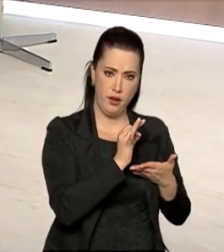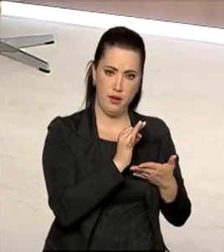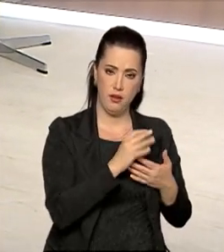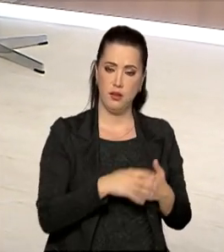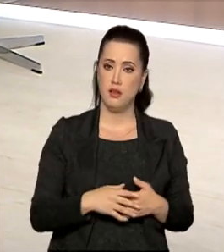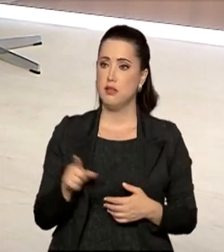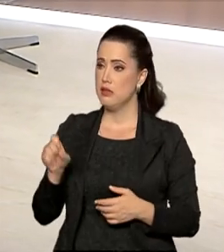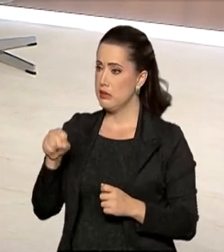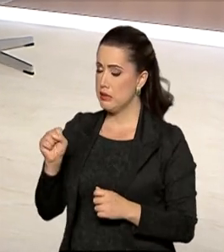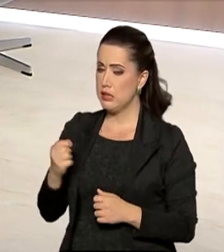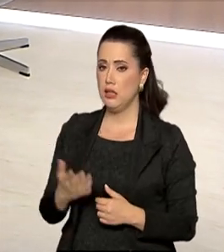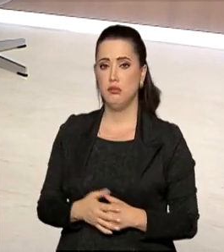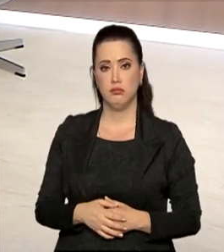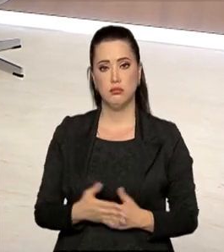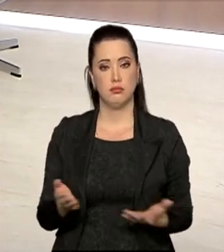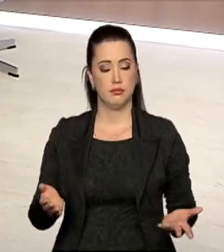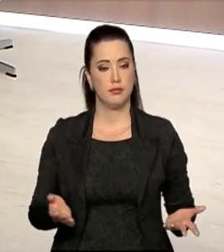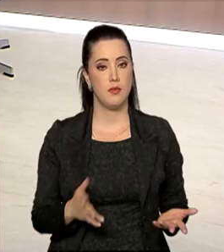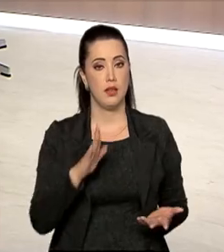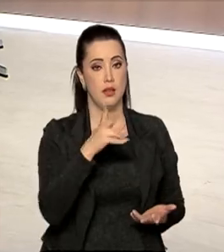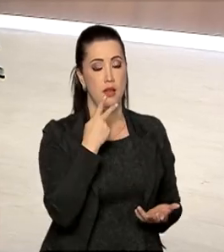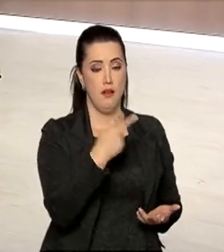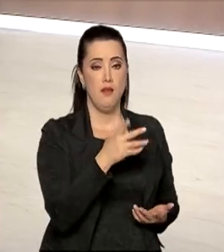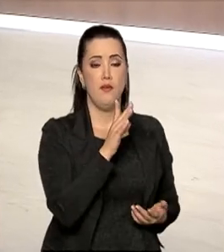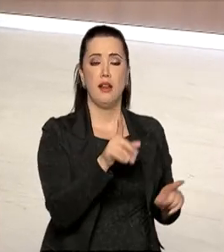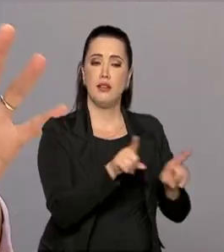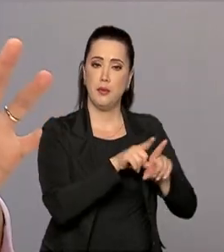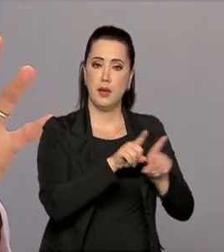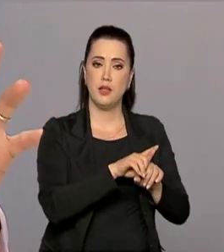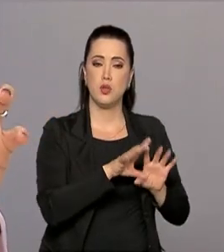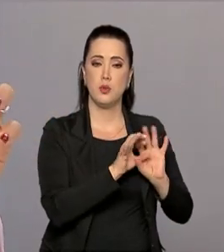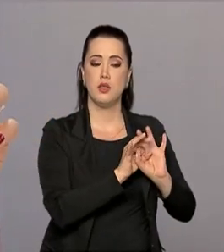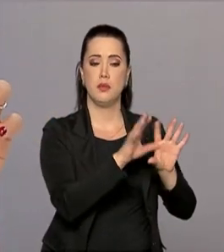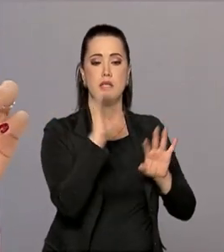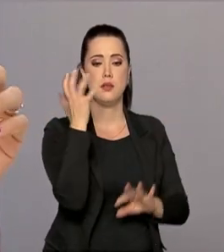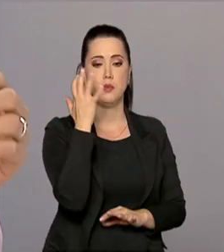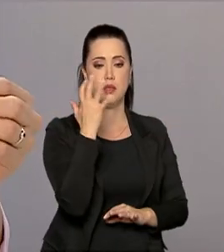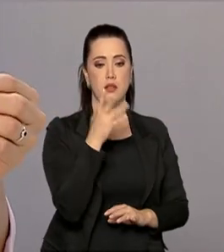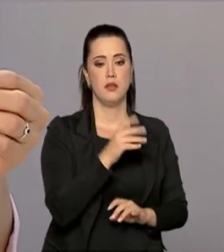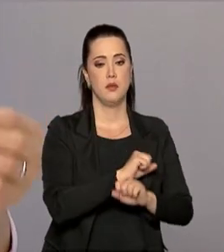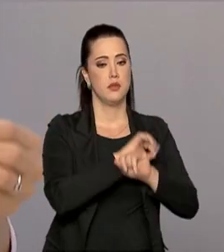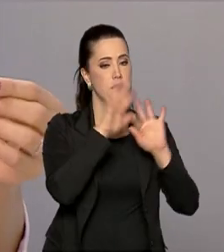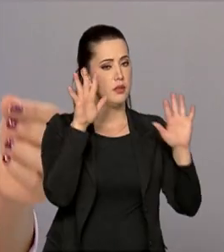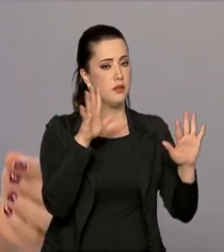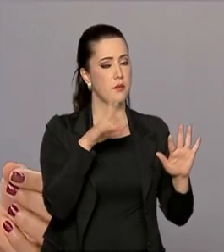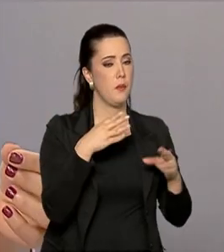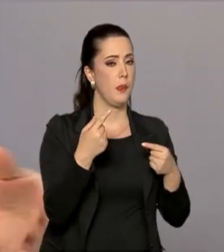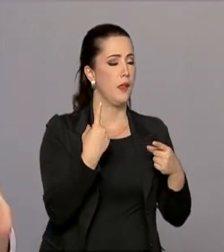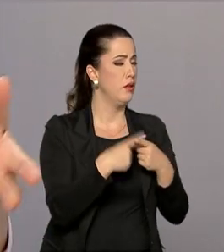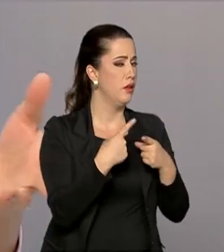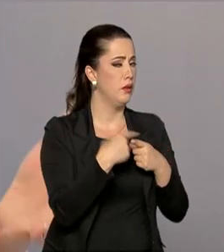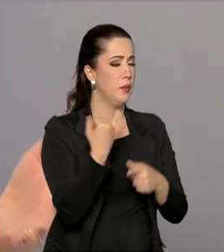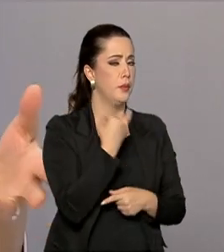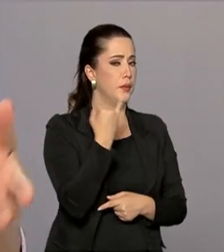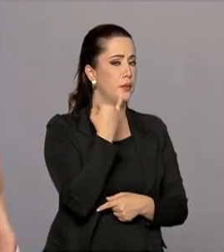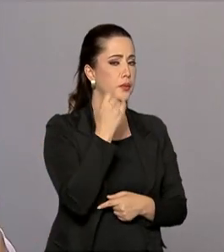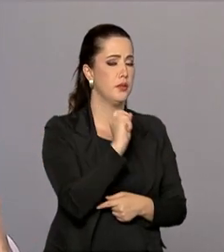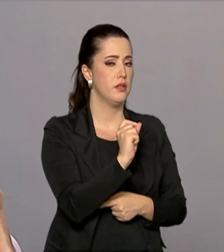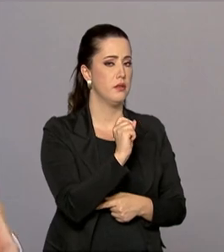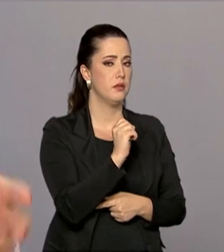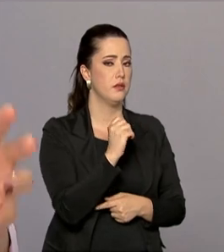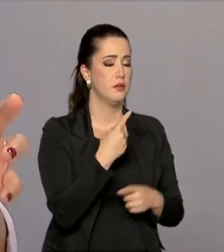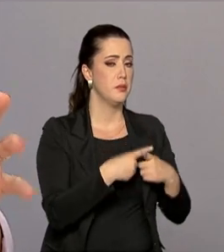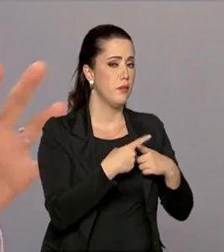Até, eu queria que o senhor falasse do licenciamento ambiental para essa exploração, mas antes, só para pontuar, porque é para deixar claro, qual é a vantagem, claro que tem uma